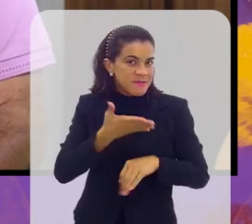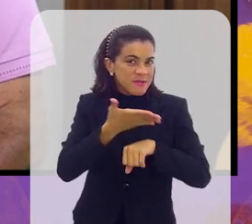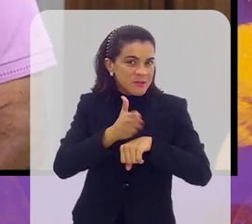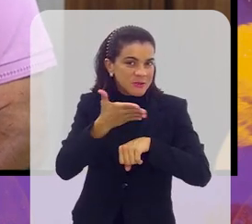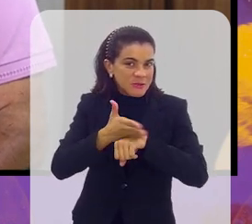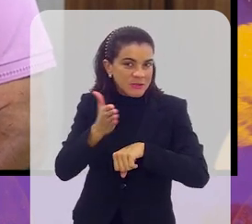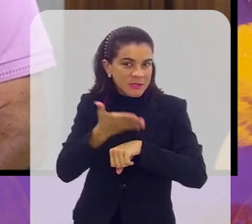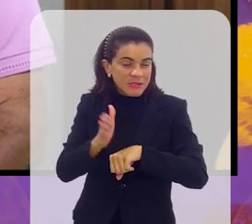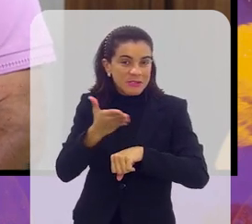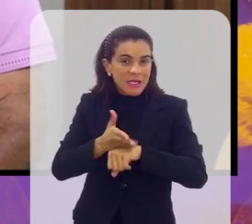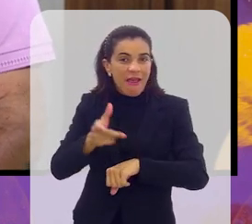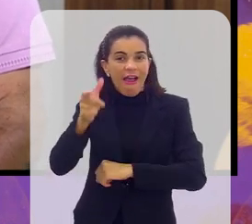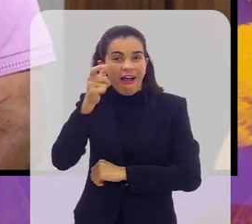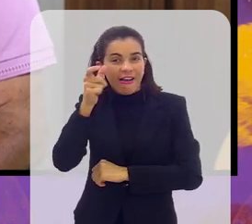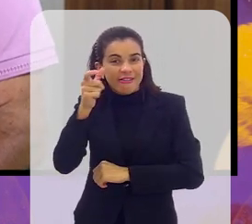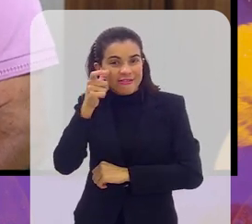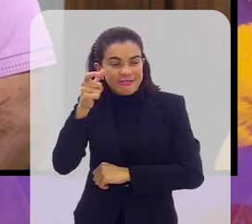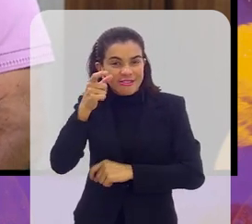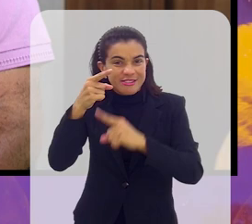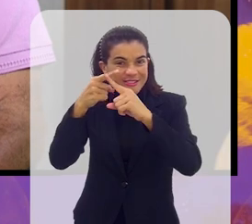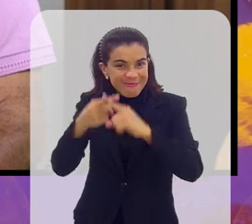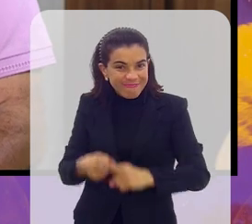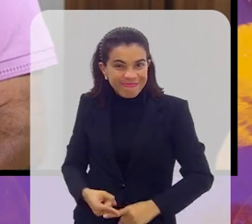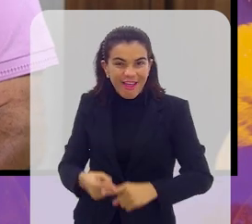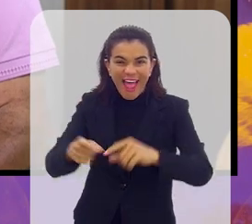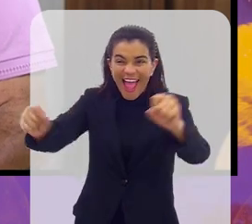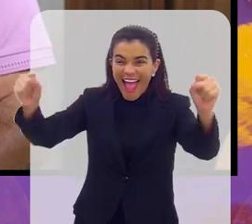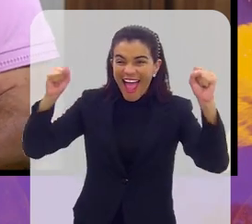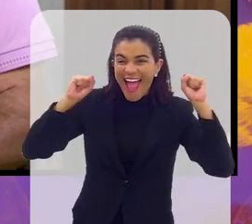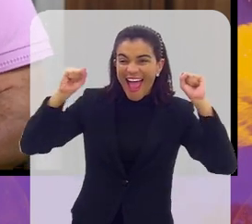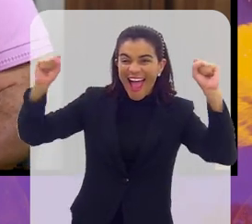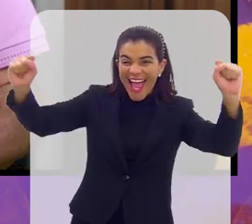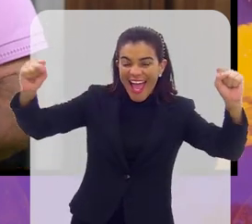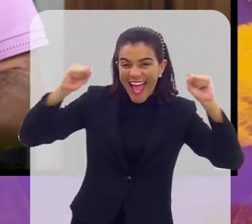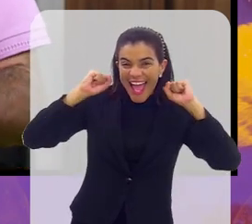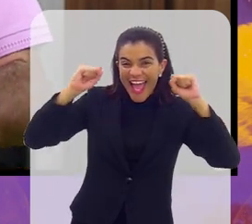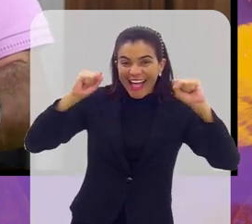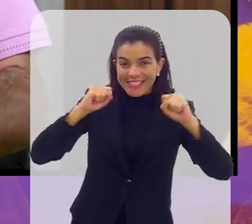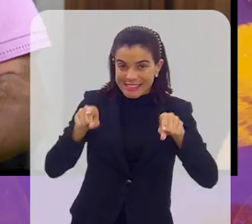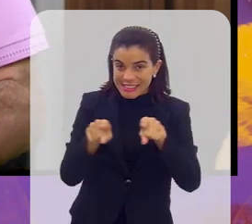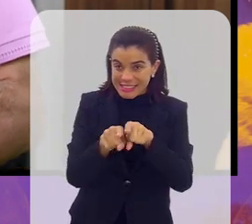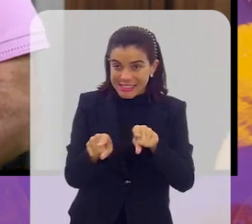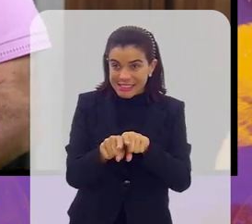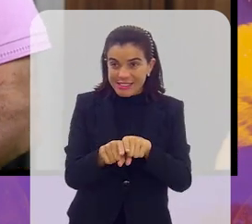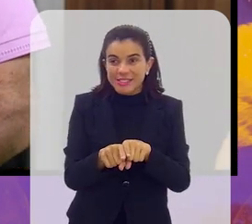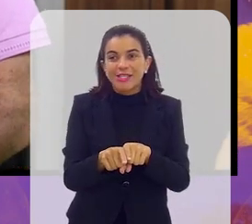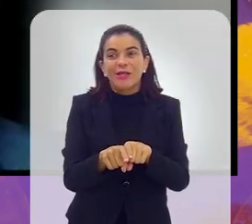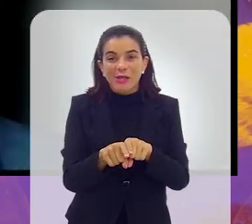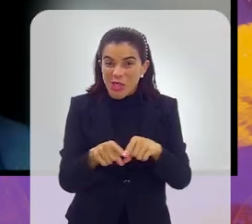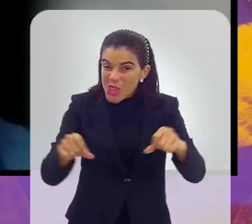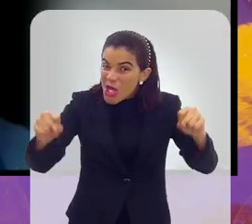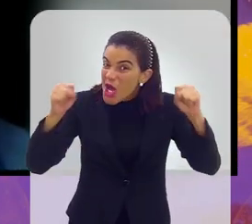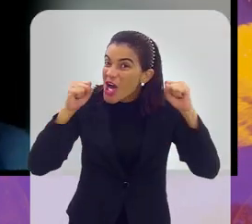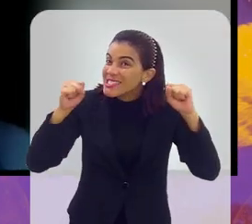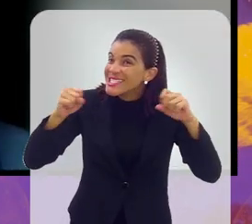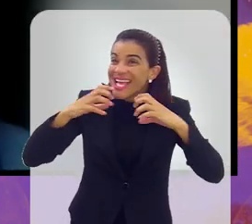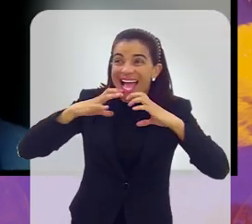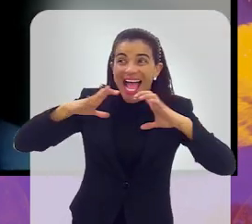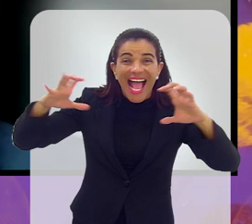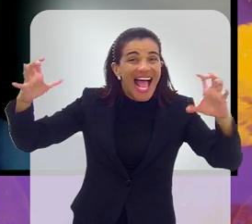ido aos treinos, vão aos jogos também, torcem fervorosamente? Torcem